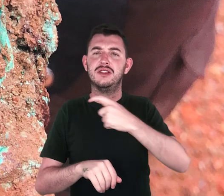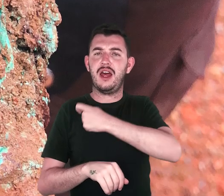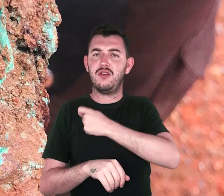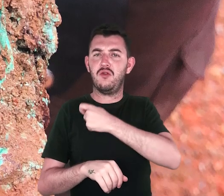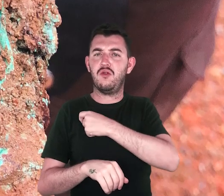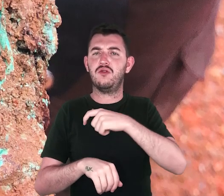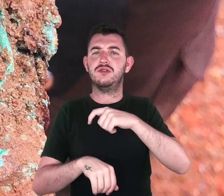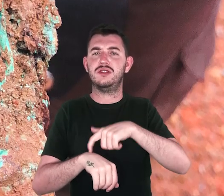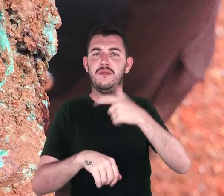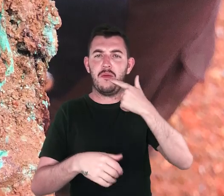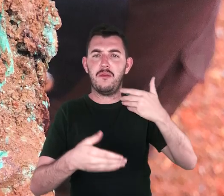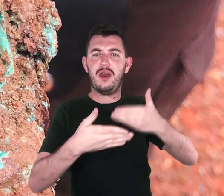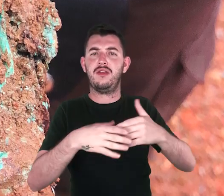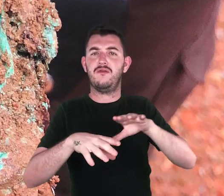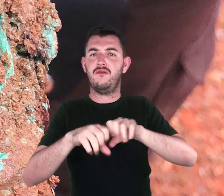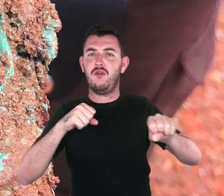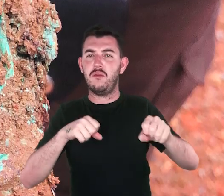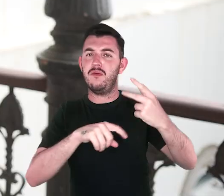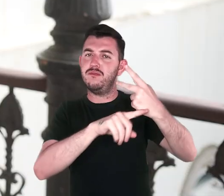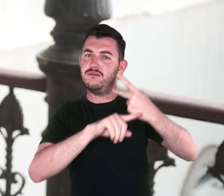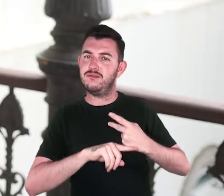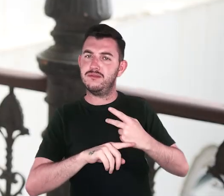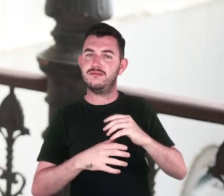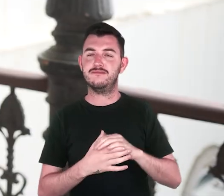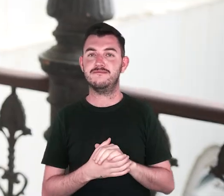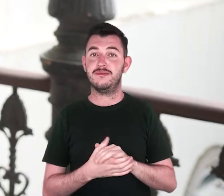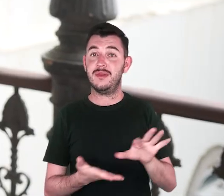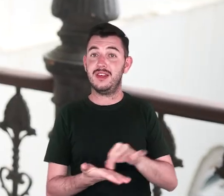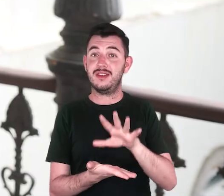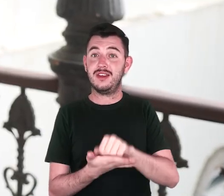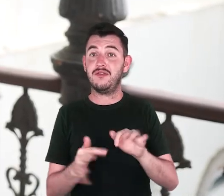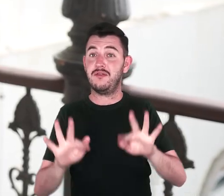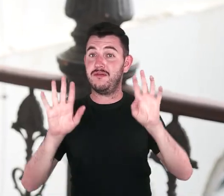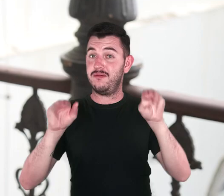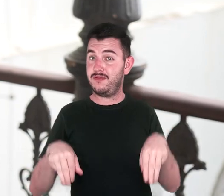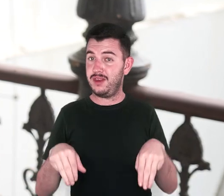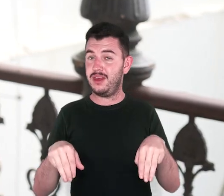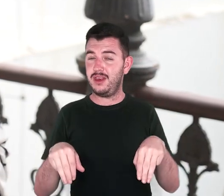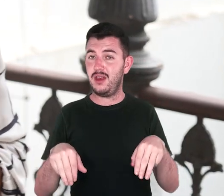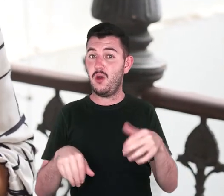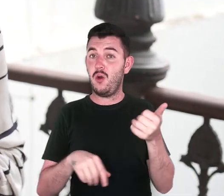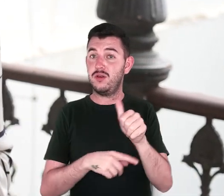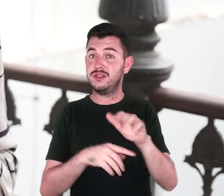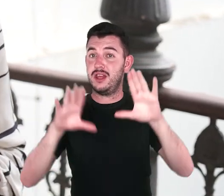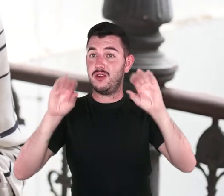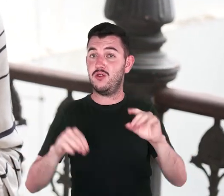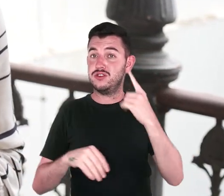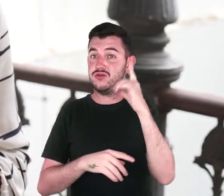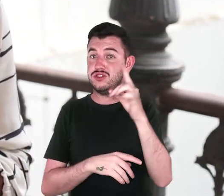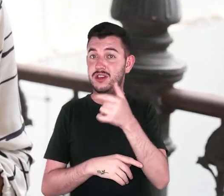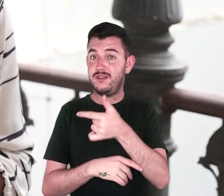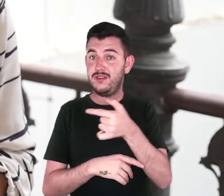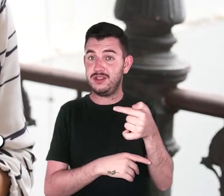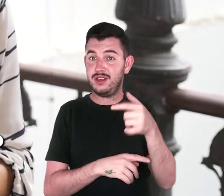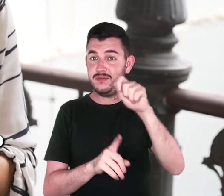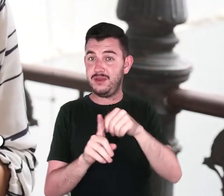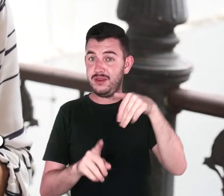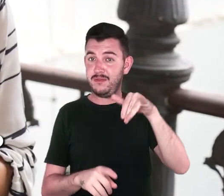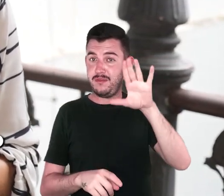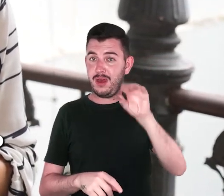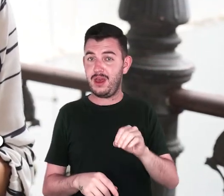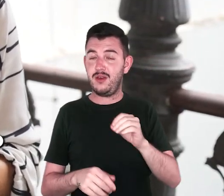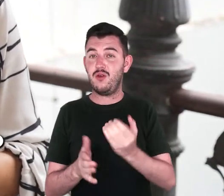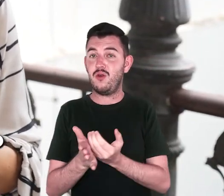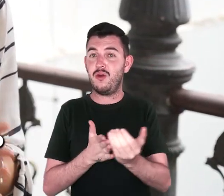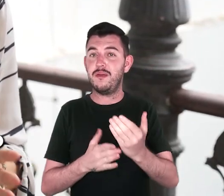-graduados, né? Com até dois anos de formato. As inscrições devem ser feitas até às 23 horas do dia 27 de maio. O